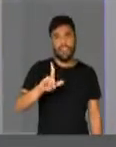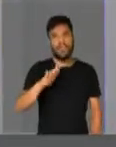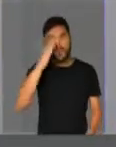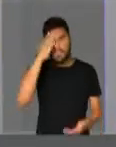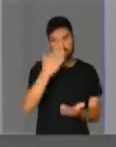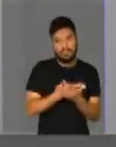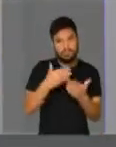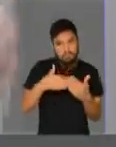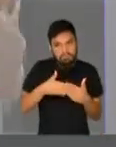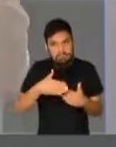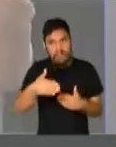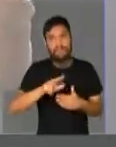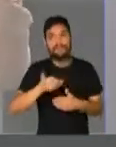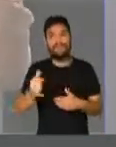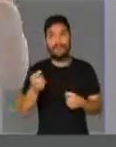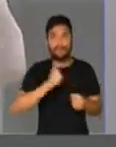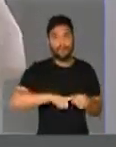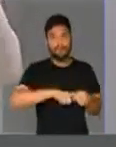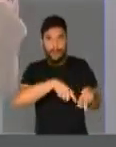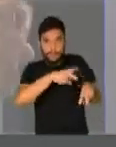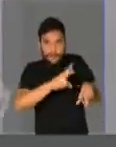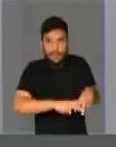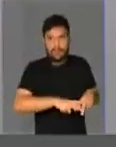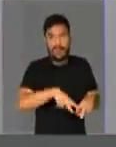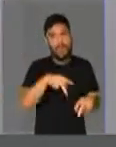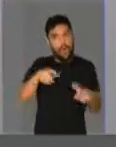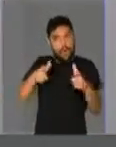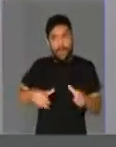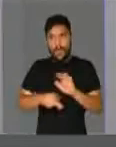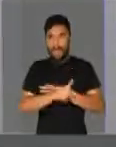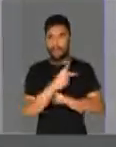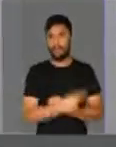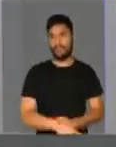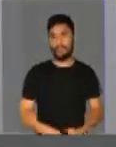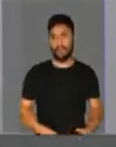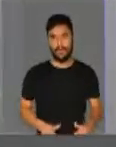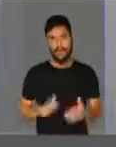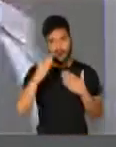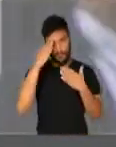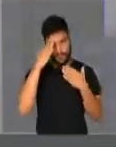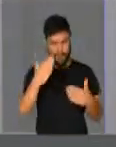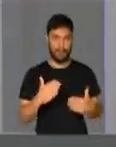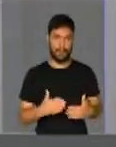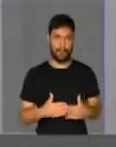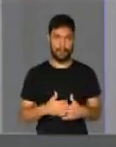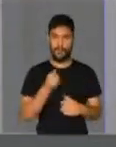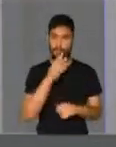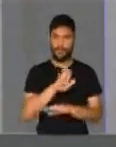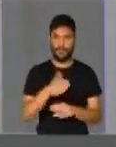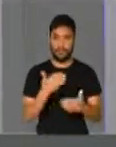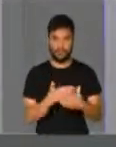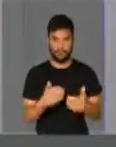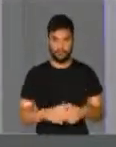dias no máximo, para a prisão, que é o lugar dele, de onde ele nunca deveria ter saído. Muito obrigada e uma boa tarde a todos.